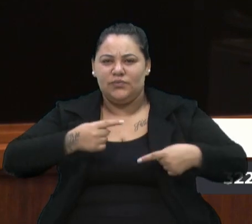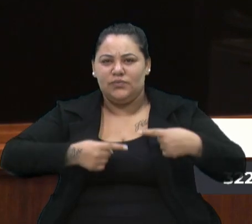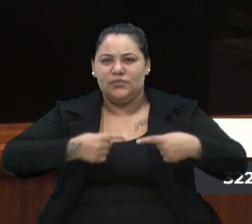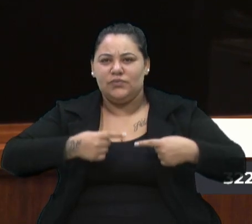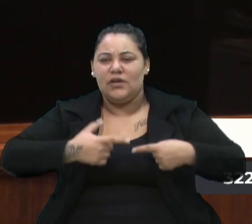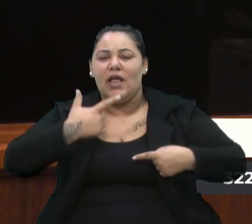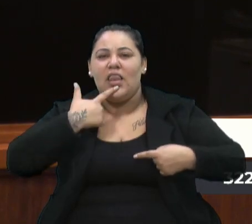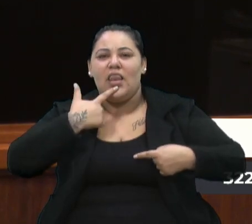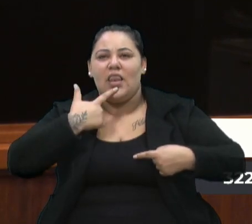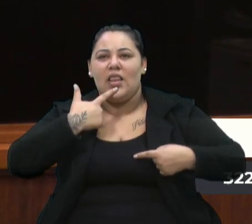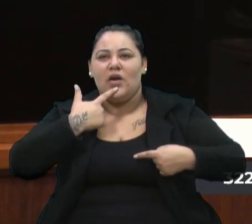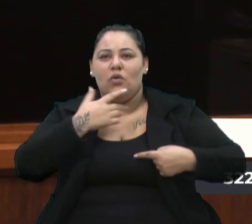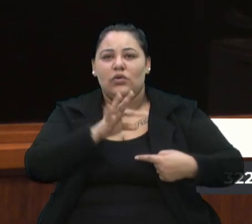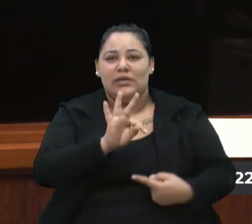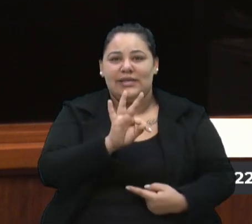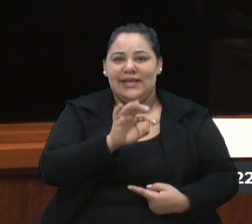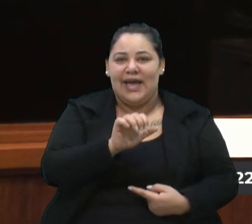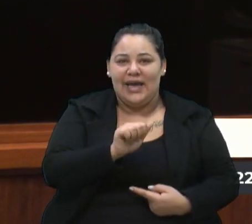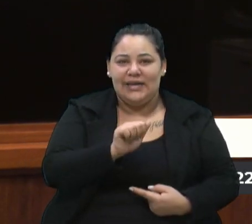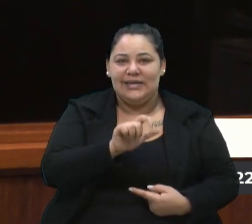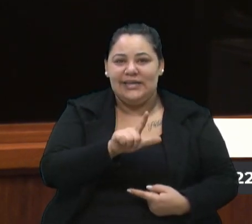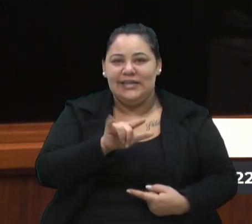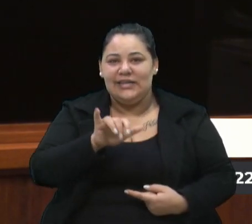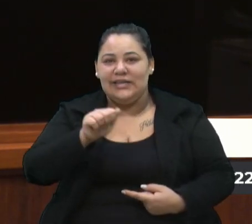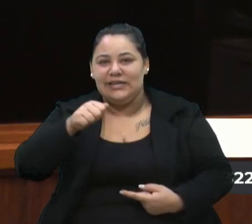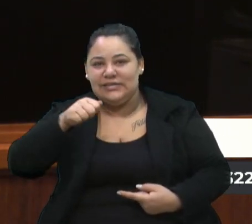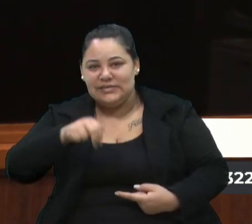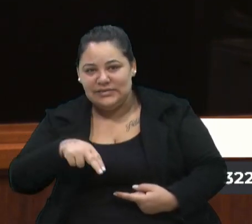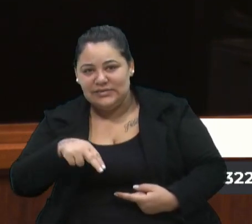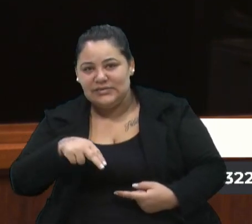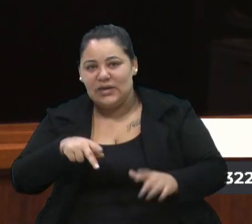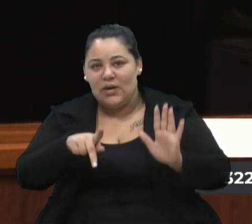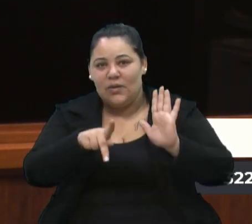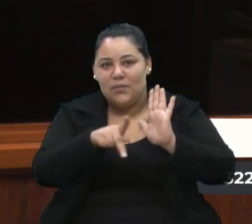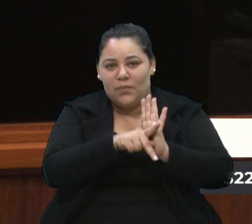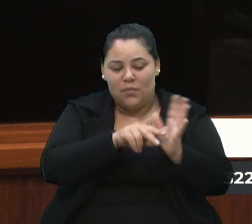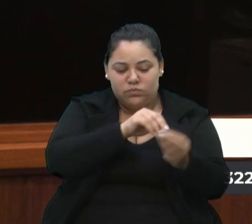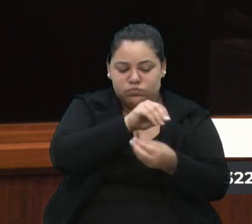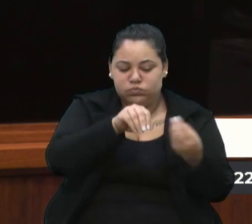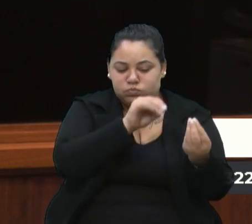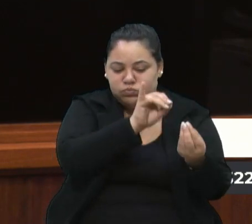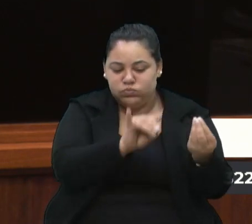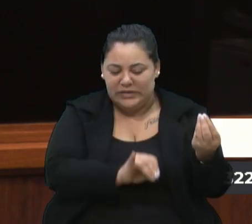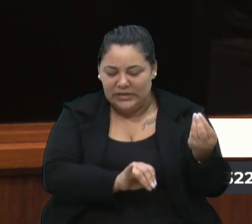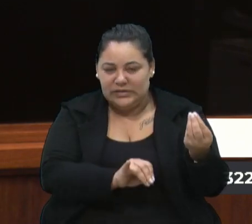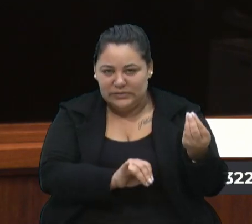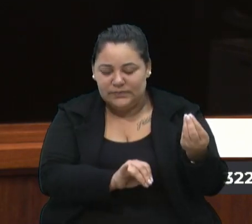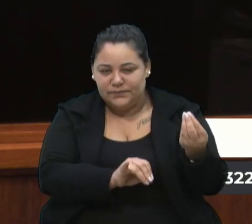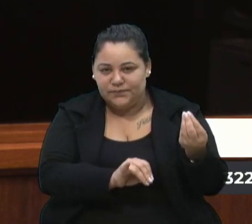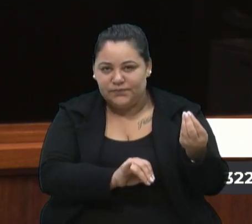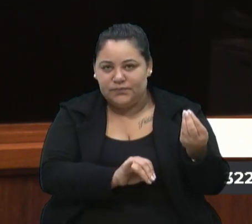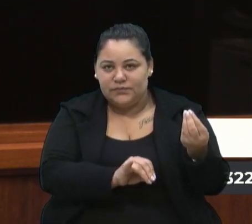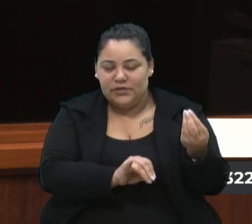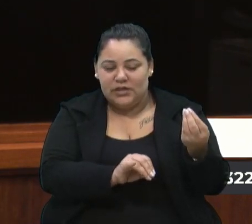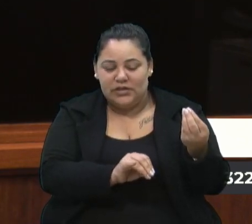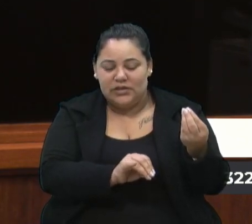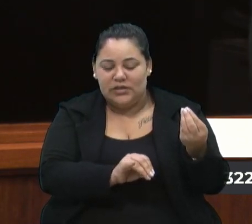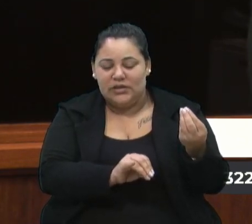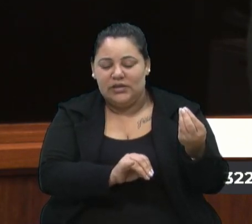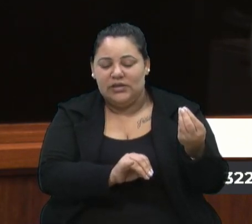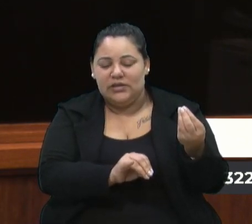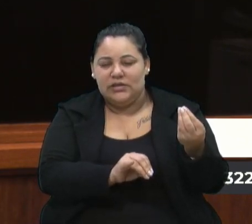como uma língua que deve ser preservada, eu acredito que ele junta essas duas coisas